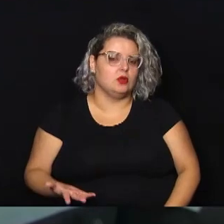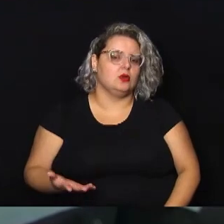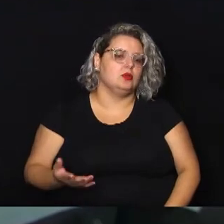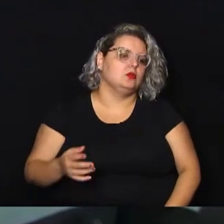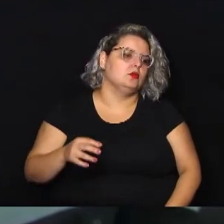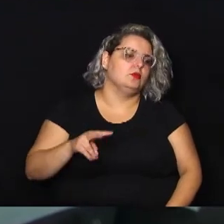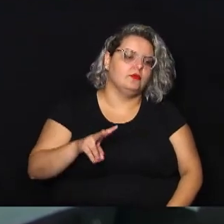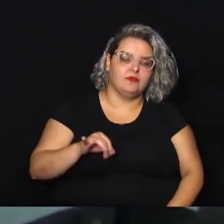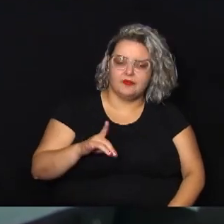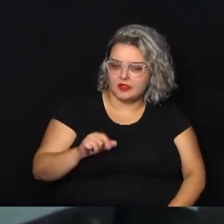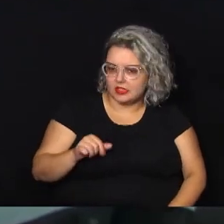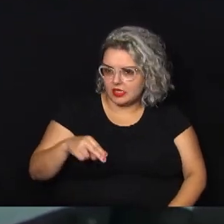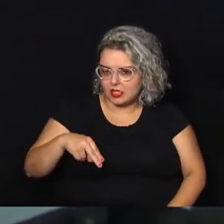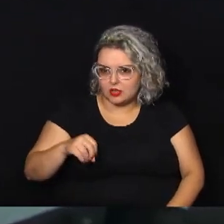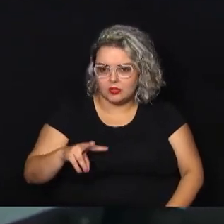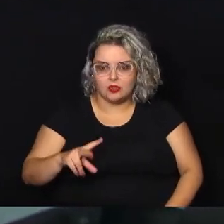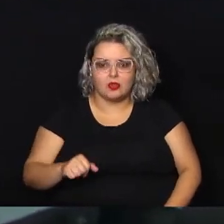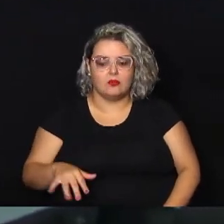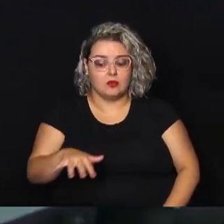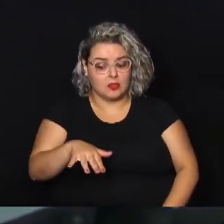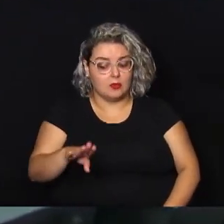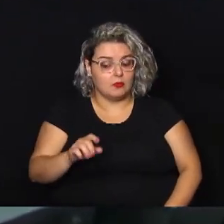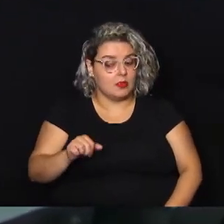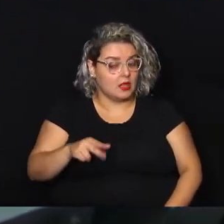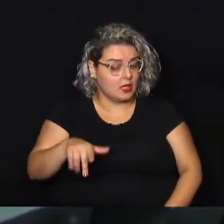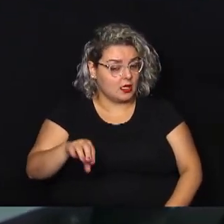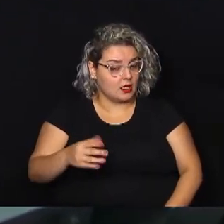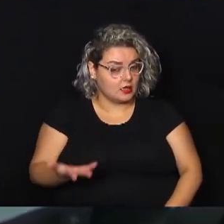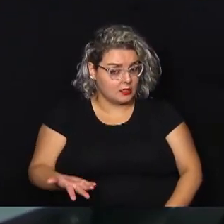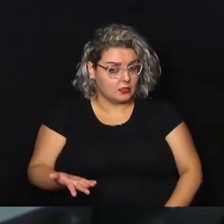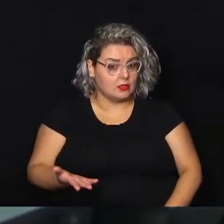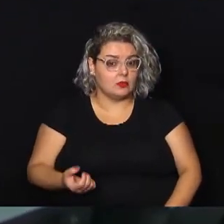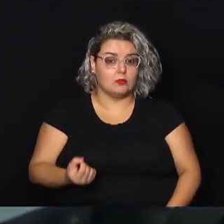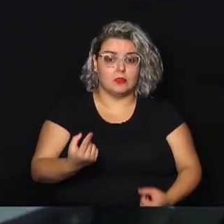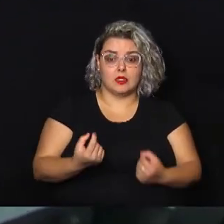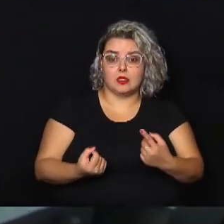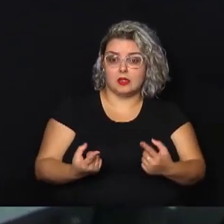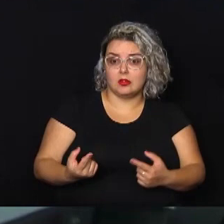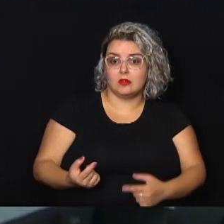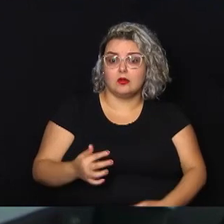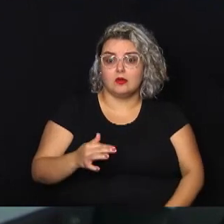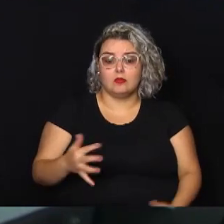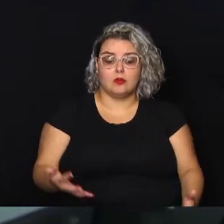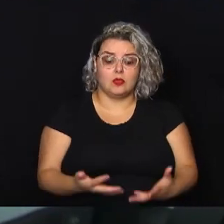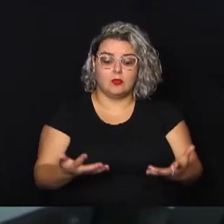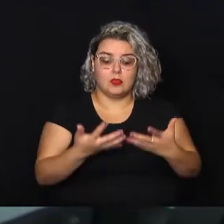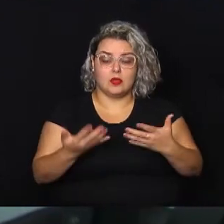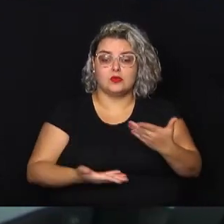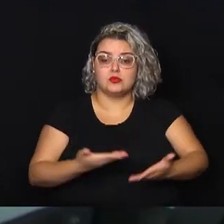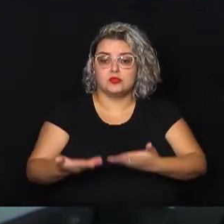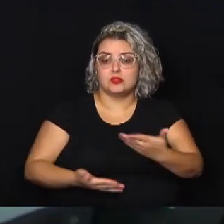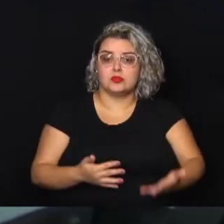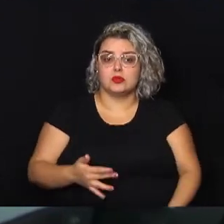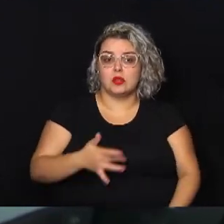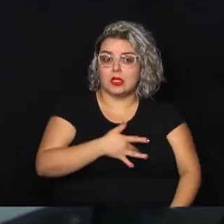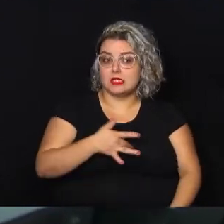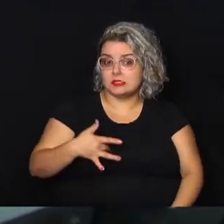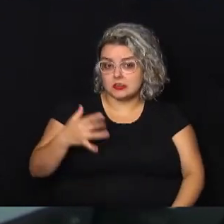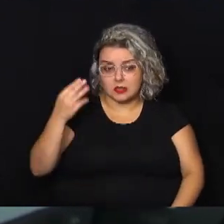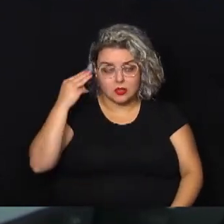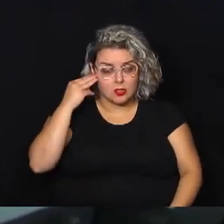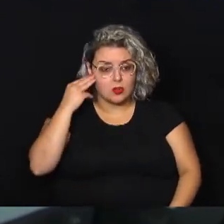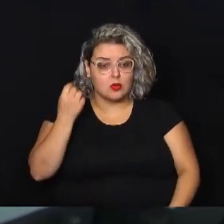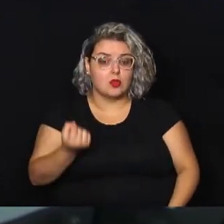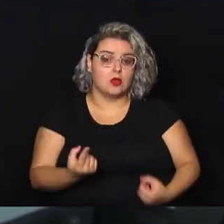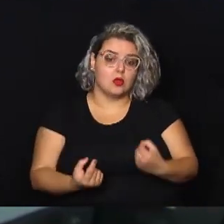ali na região de Barão Geraldo também. A gente destinou para o fomento de alguns serviços, como a saúde mental, então, alguns